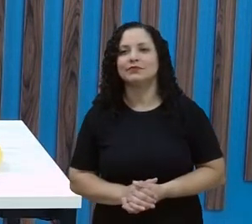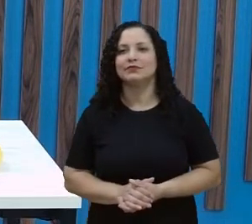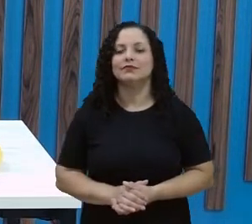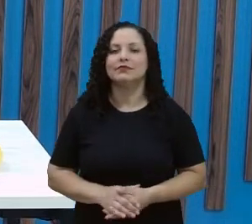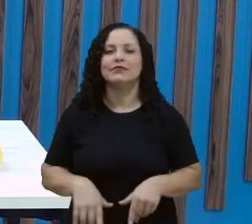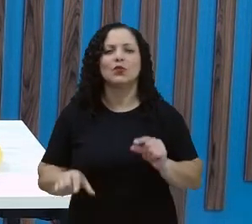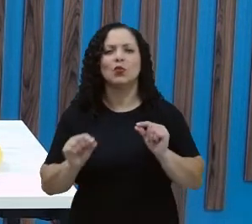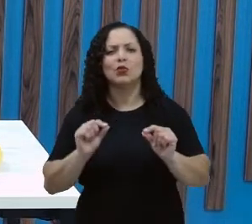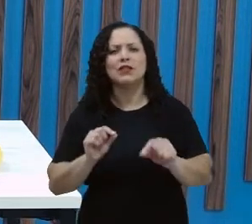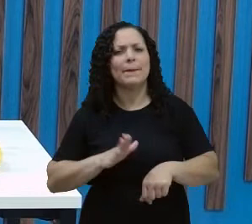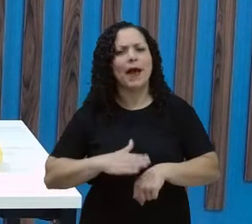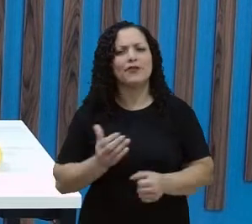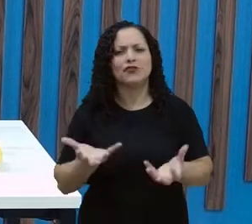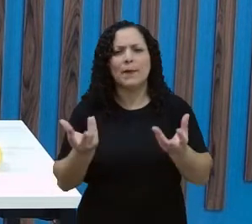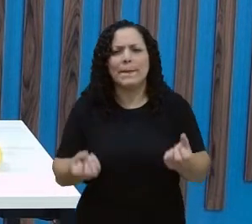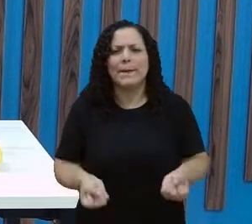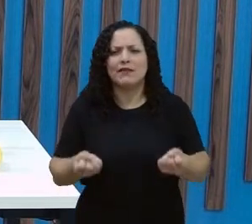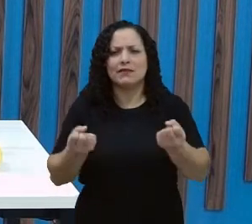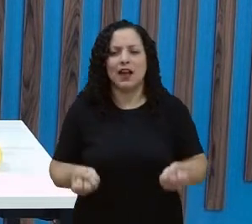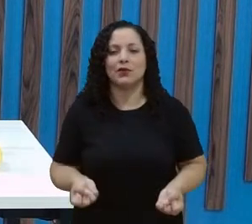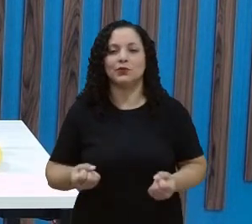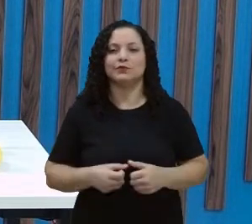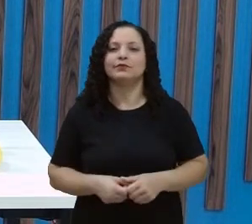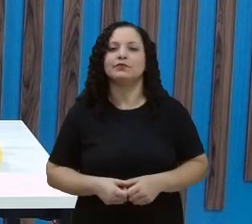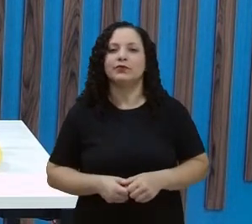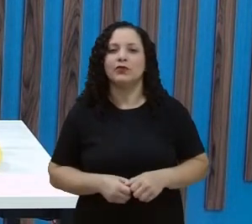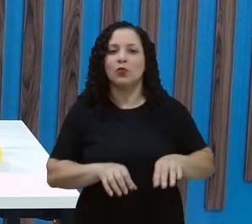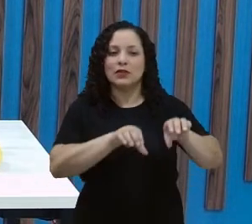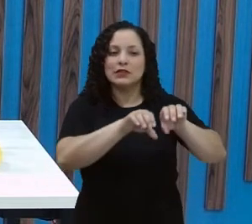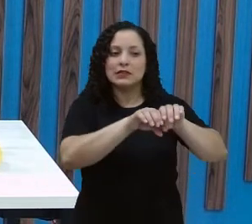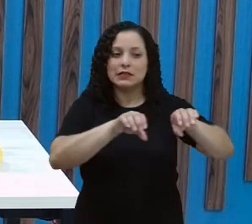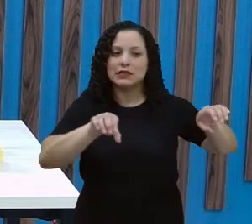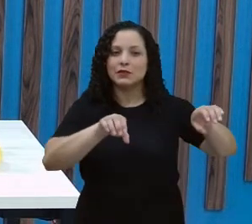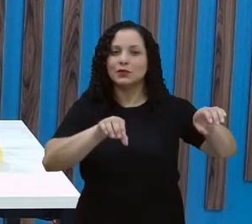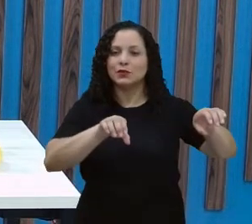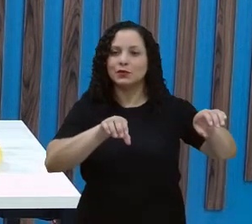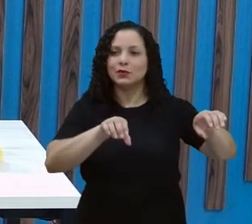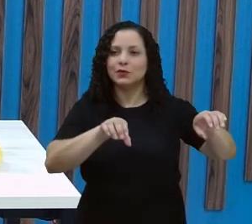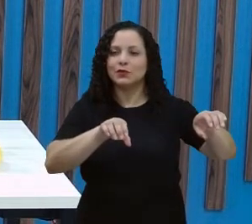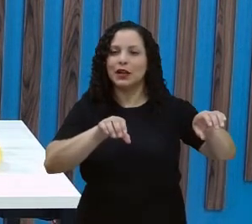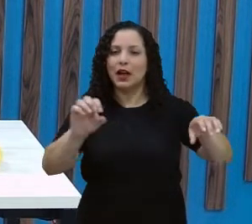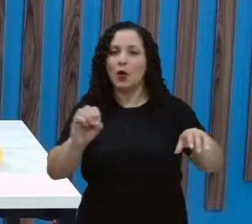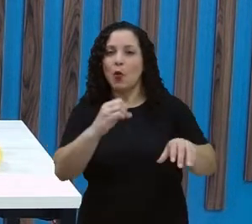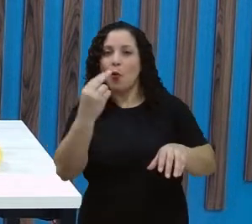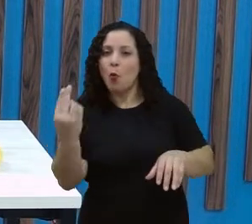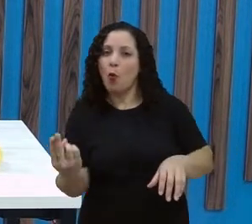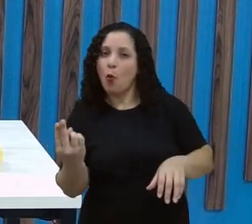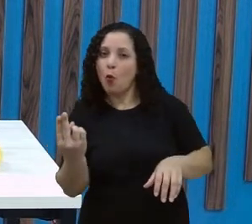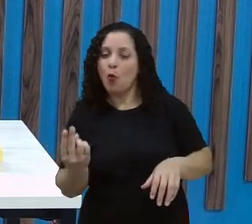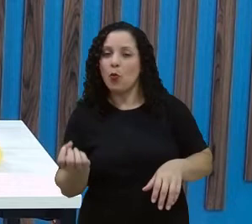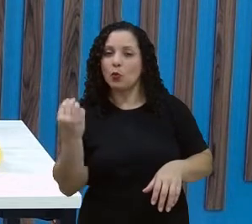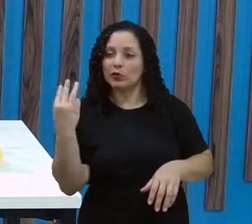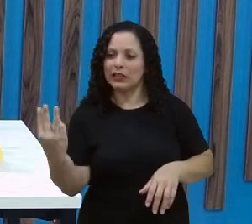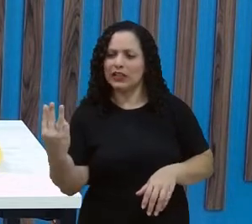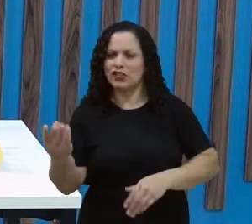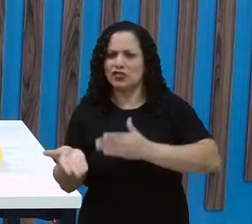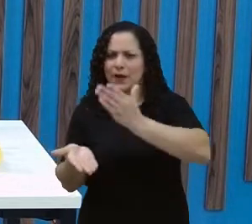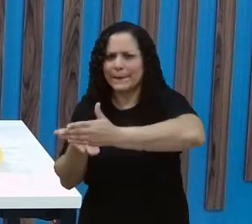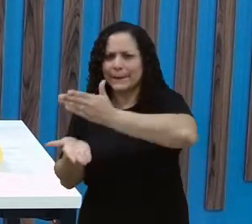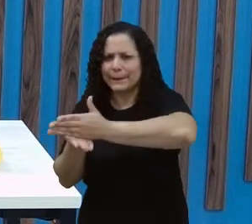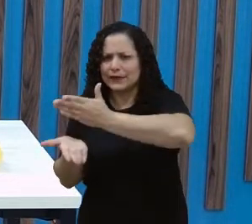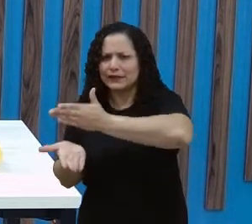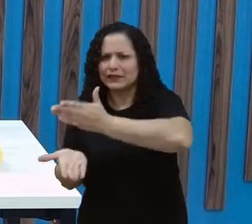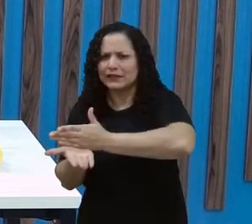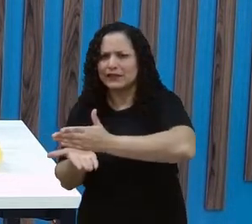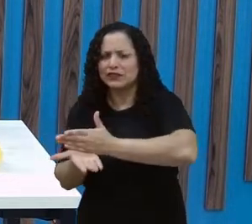pesa mais? Uma cenoura ou três batatas? E aí, professora